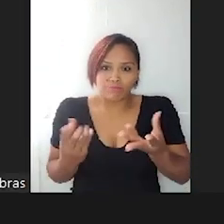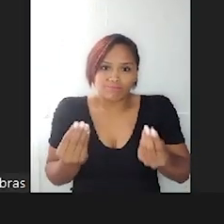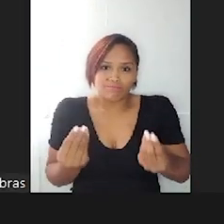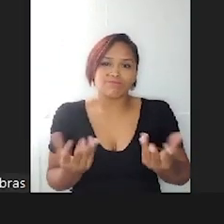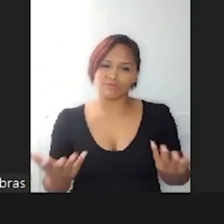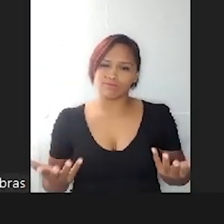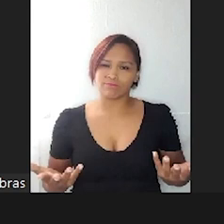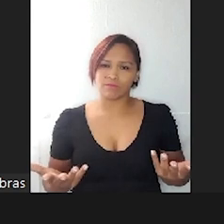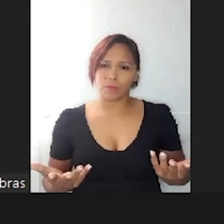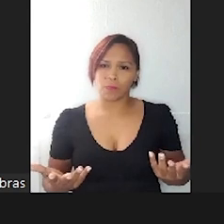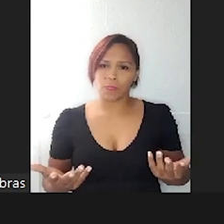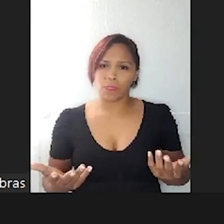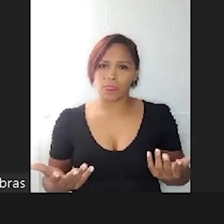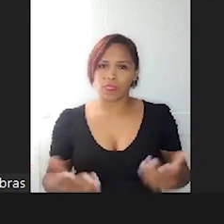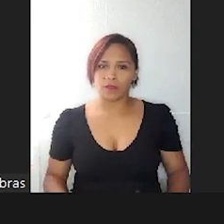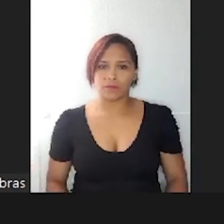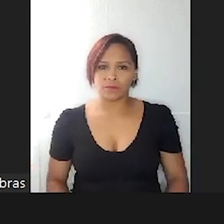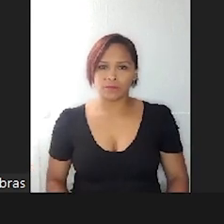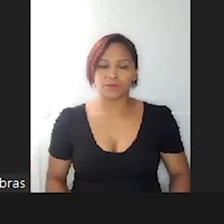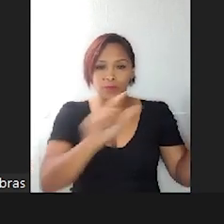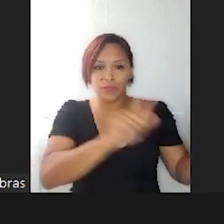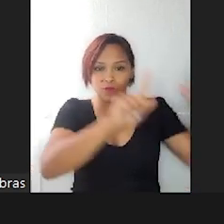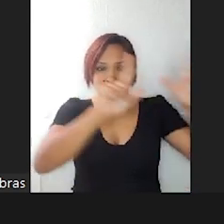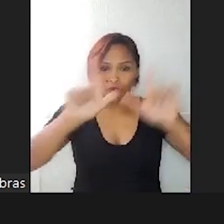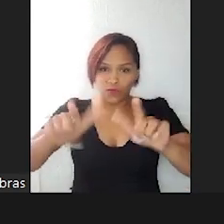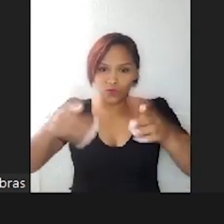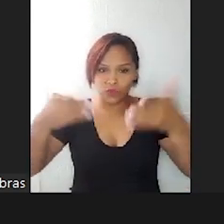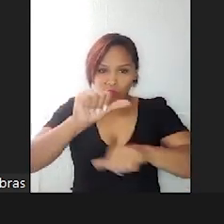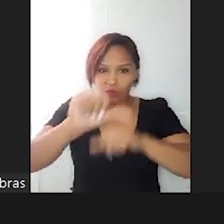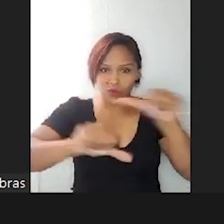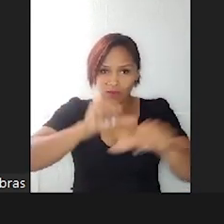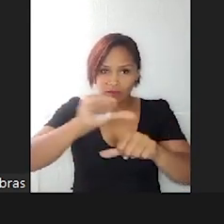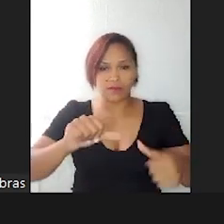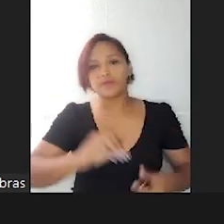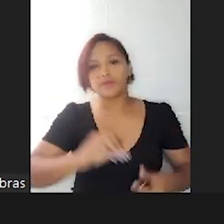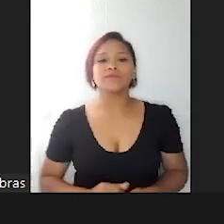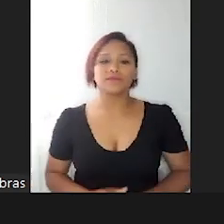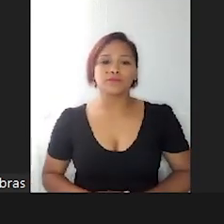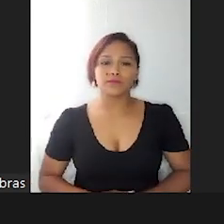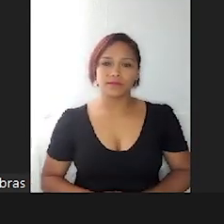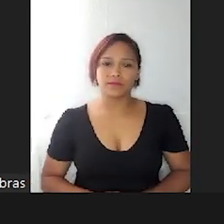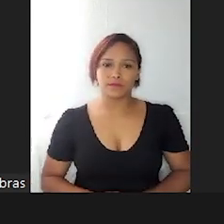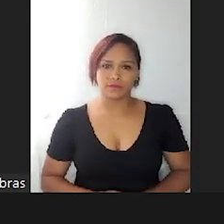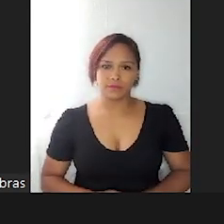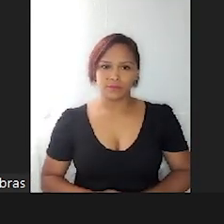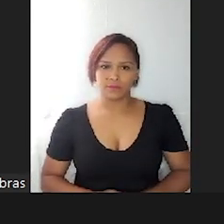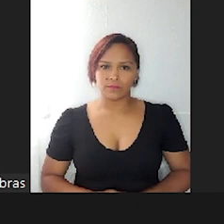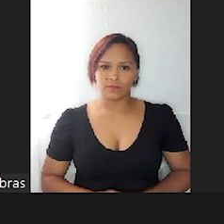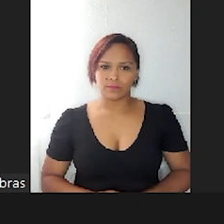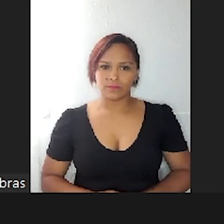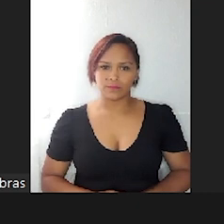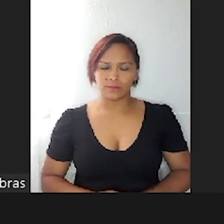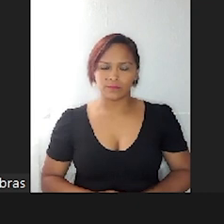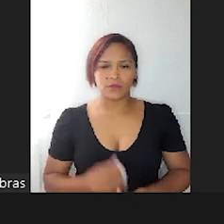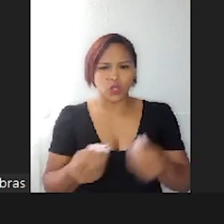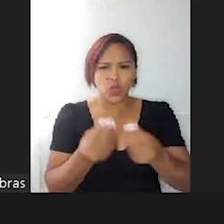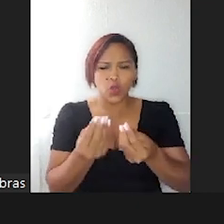Vou passar para o outro slide aqui. E como exercer a